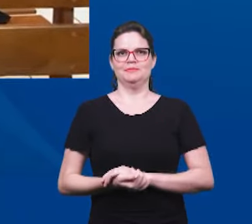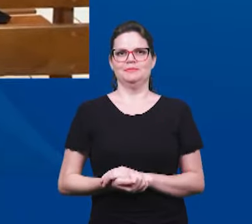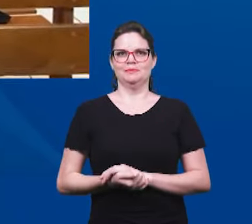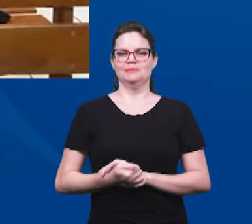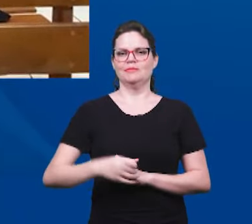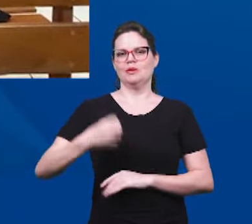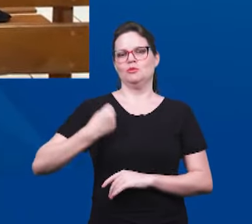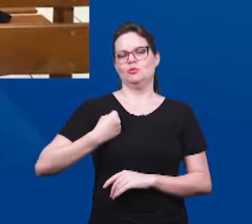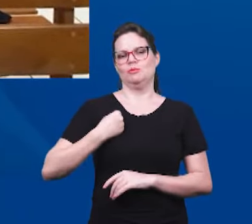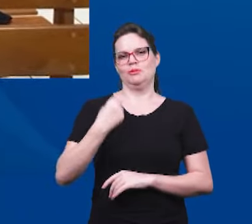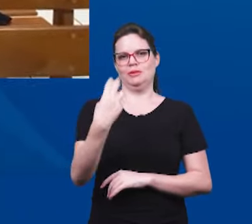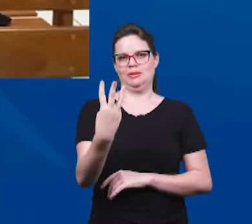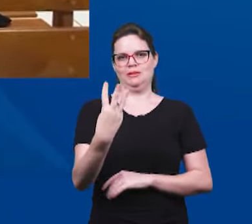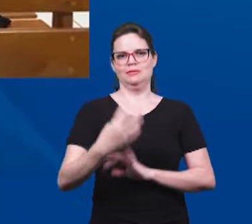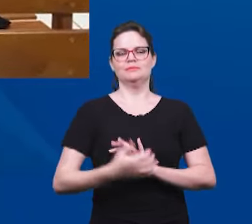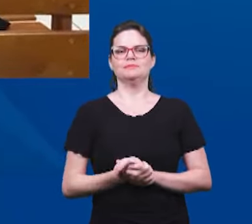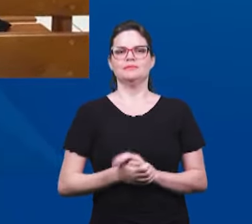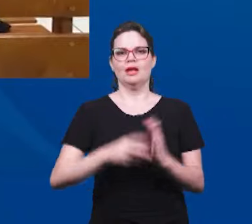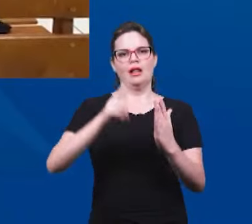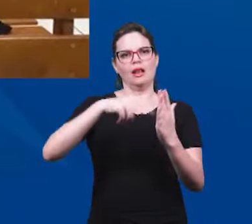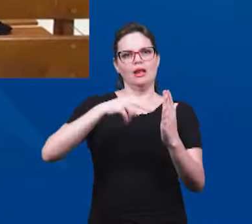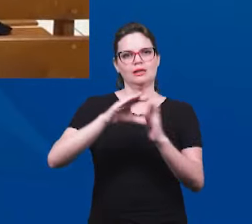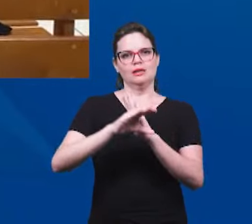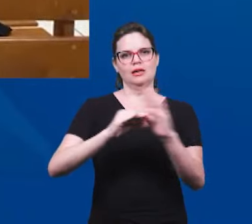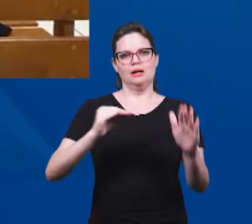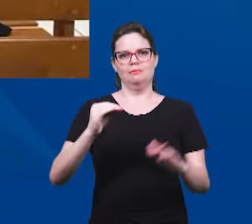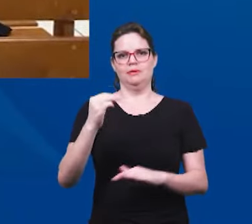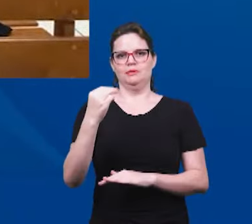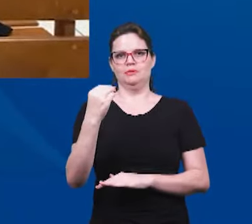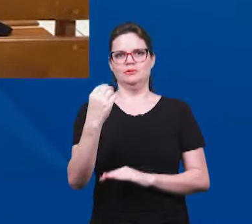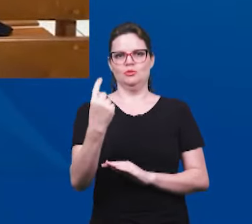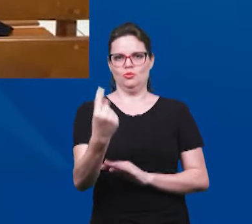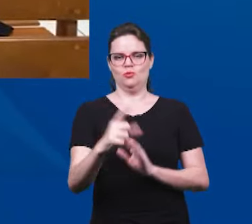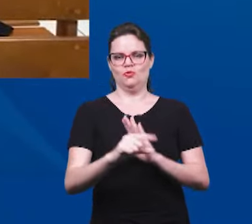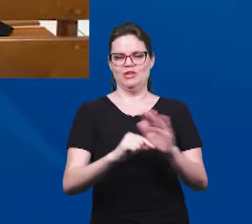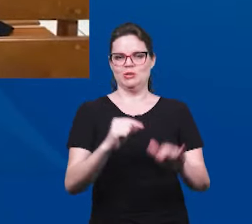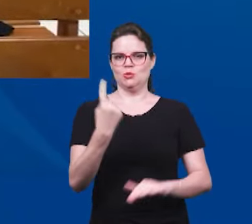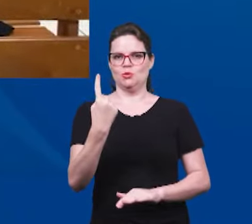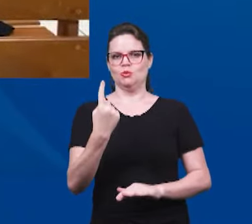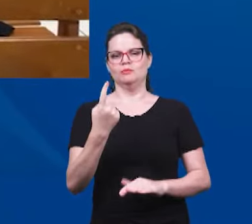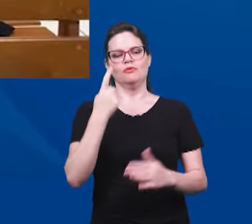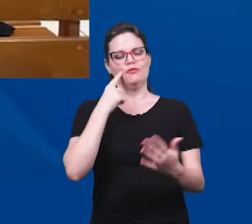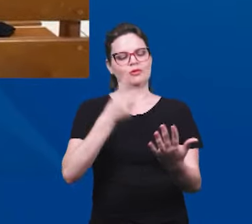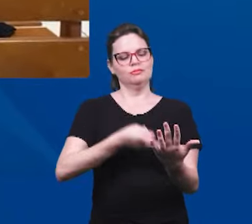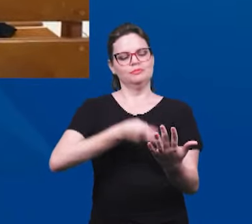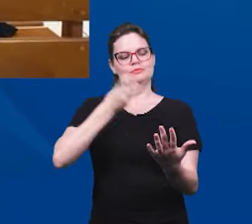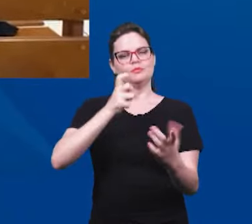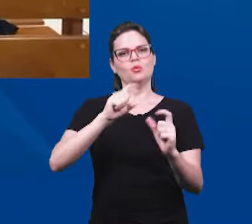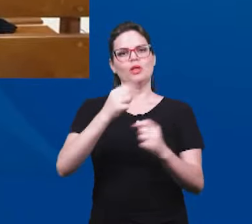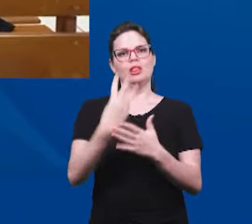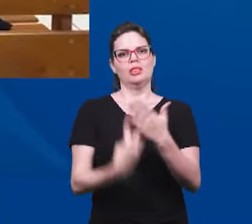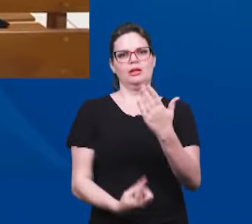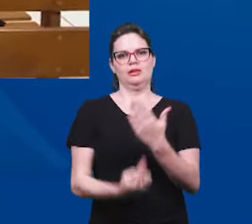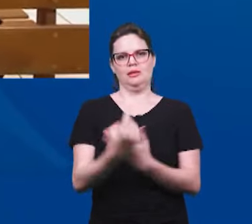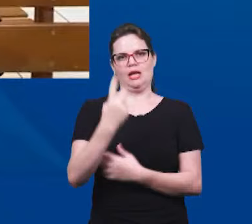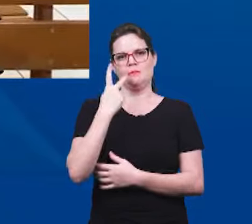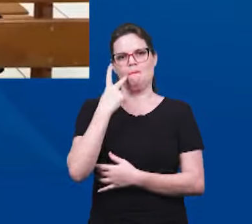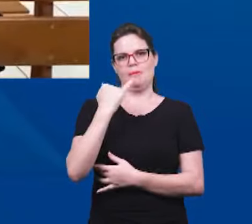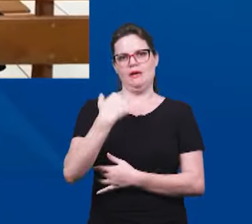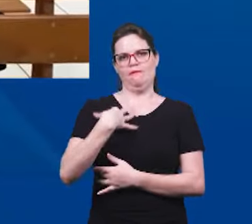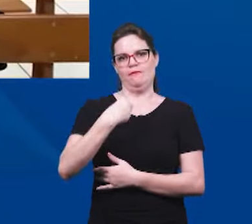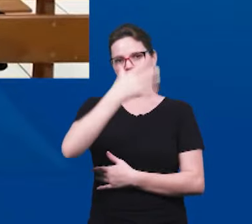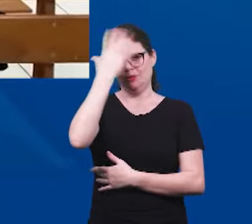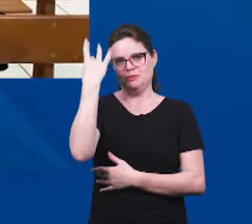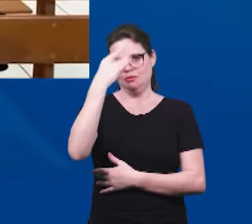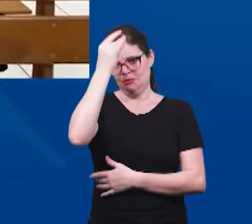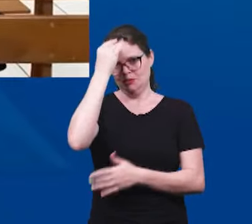Pergunta 3. Ao ler Apocalipse, capítulo 1, versículo 1, identifique a pessoa do Pai, do Filho